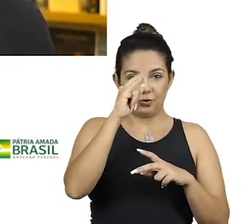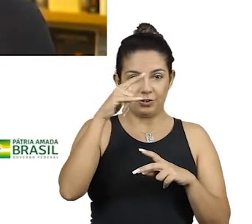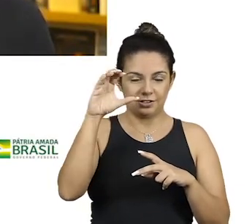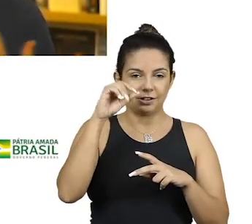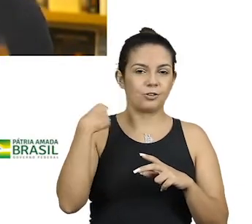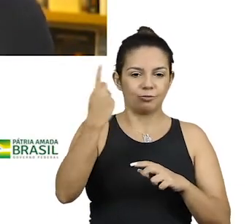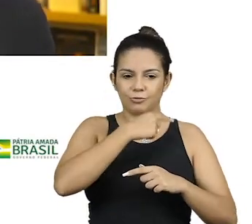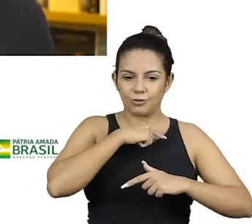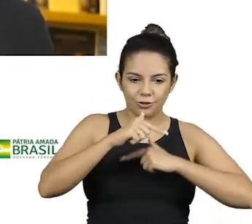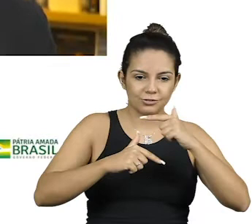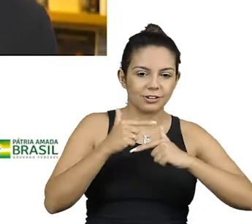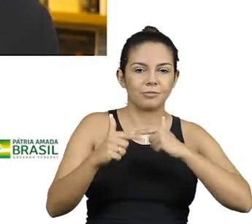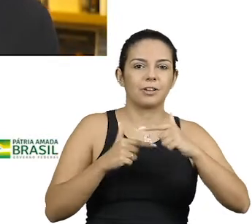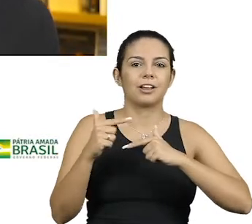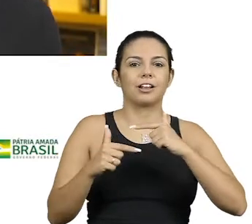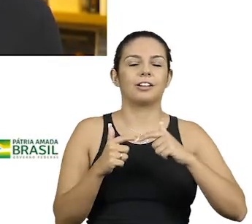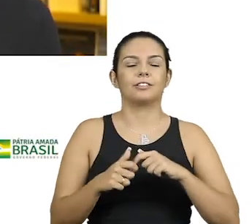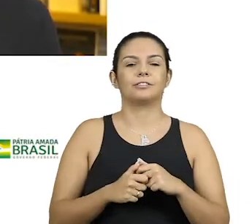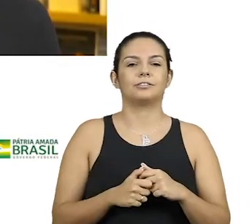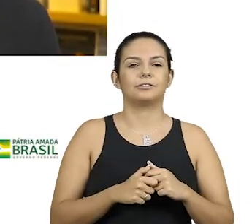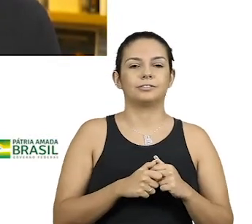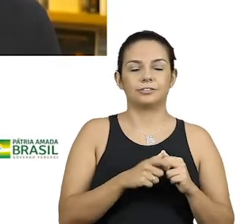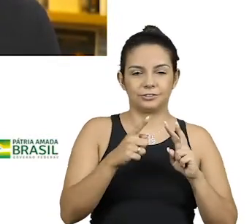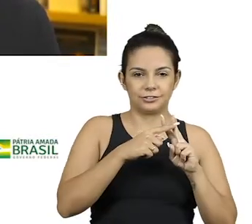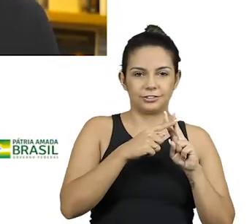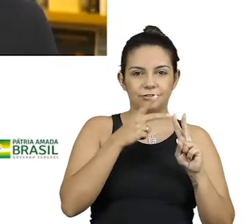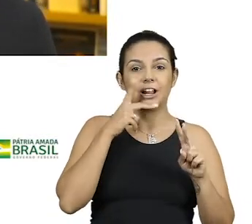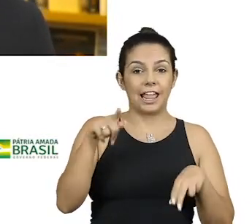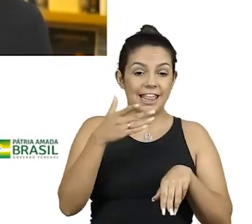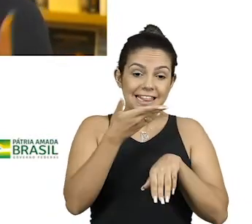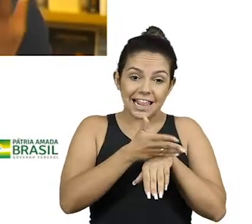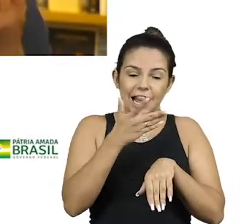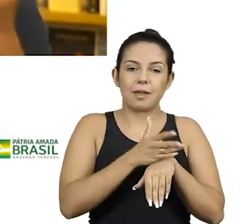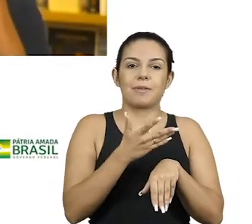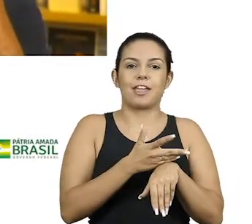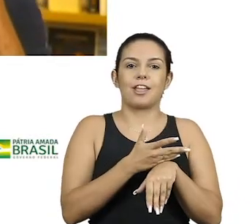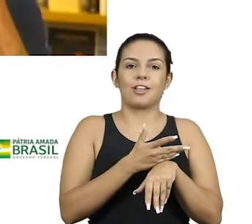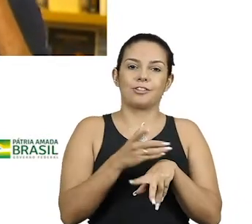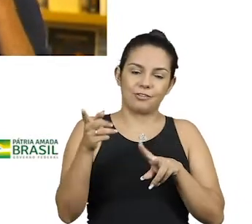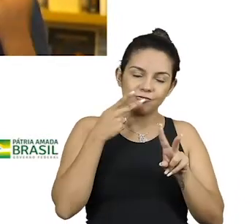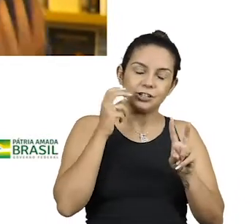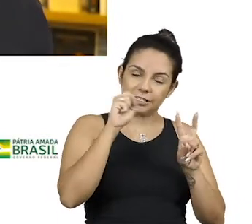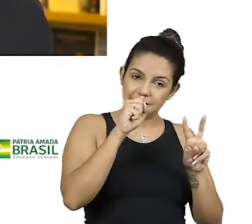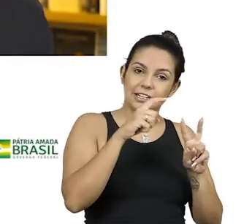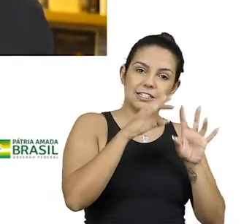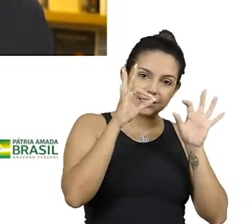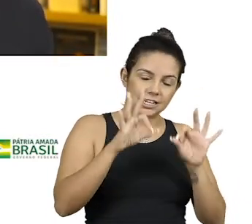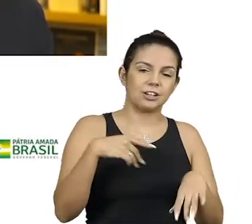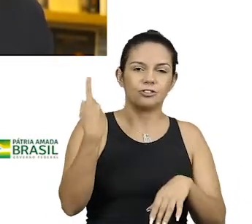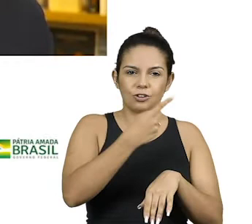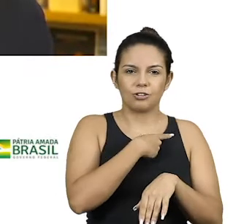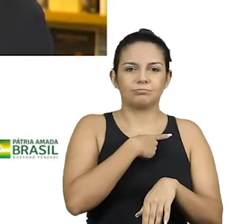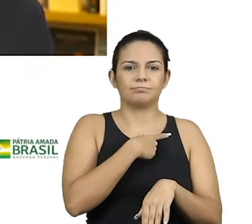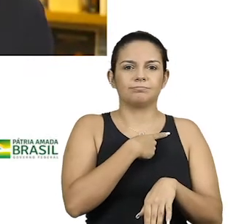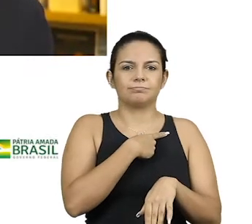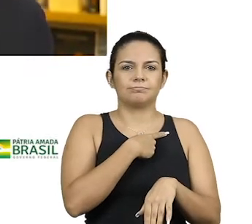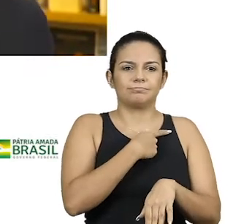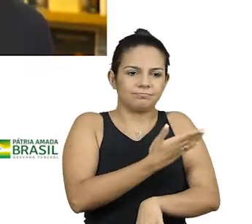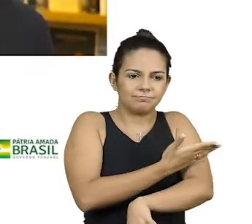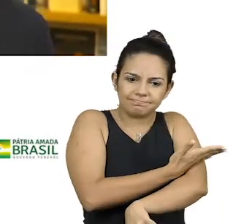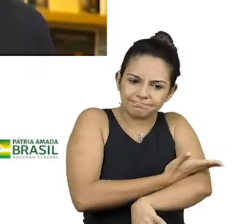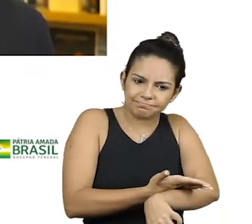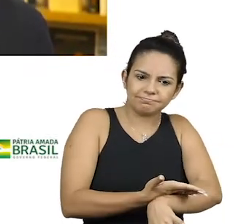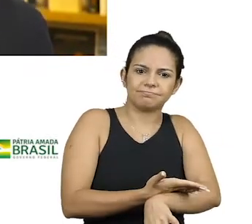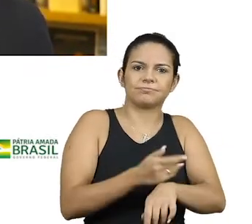trabalho. É todo dia. fala que tu e o vento... É, tem toda razão. É disciplina. Estou há 40